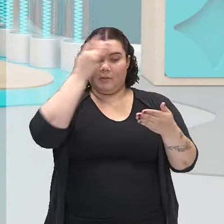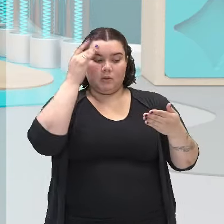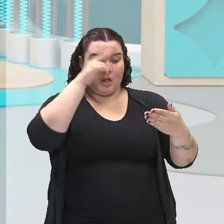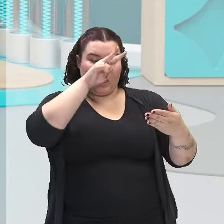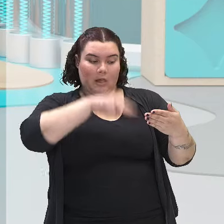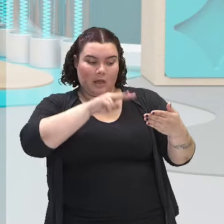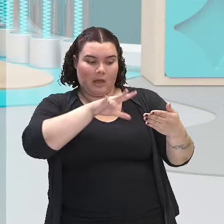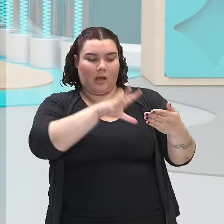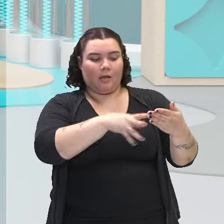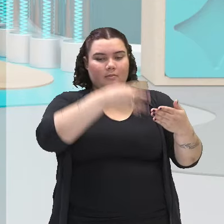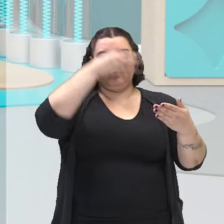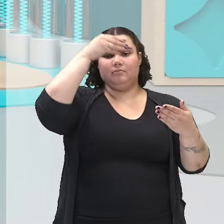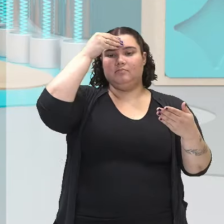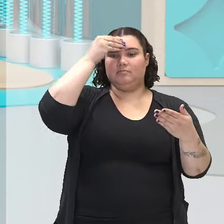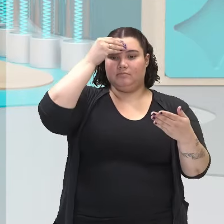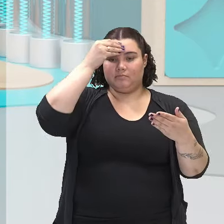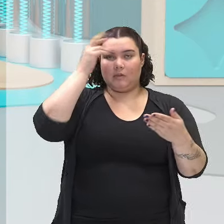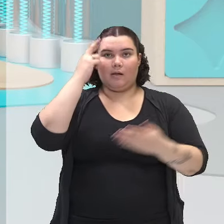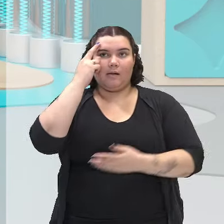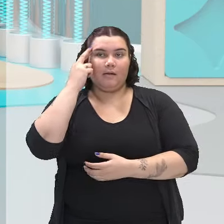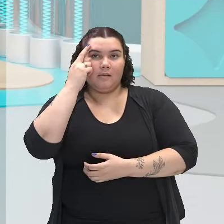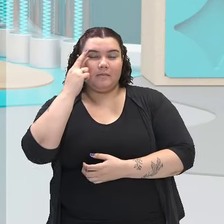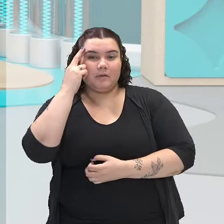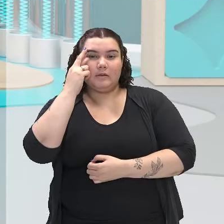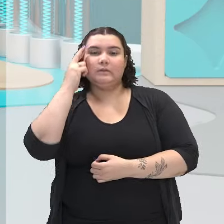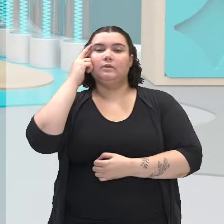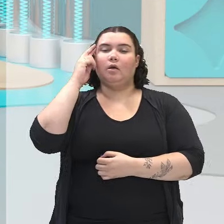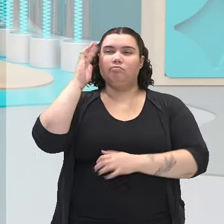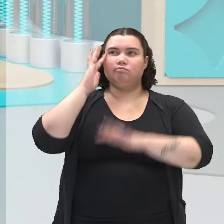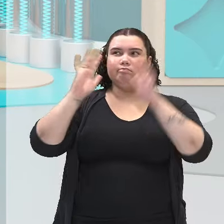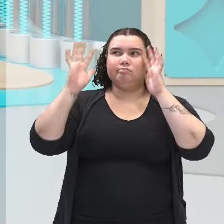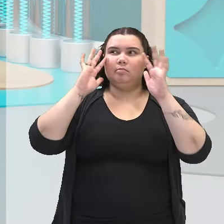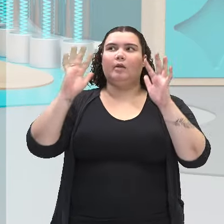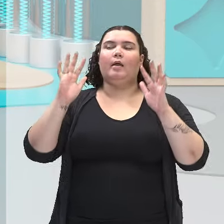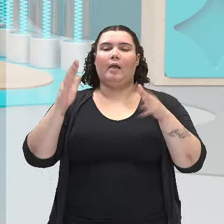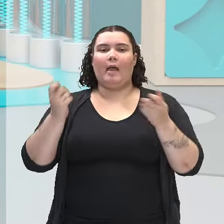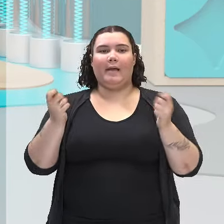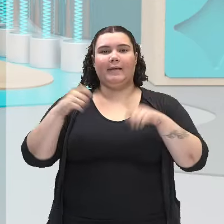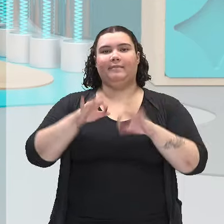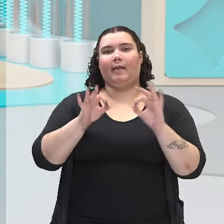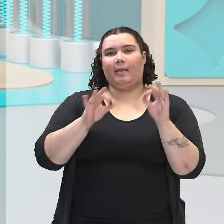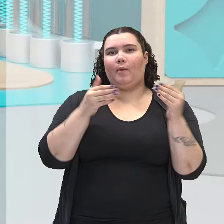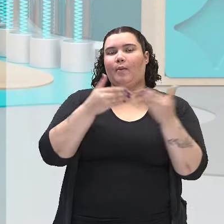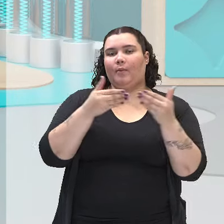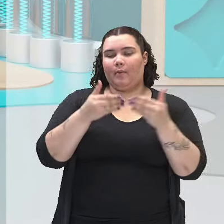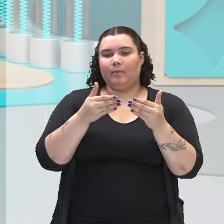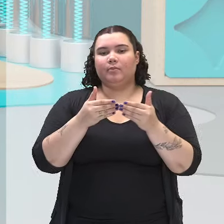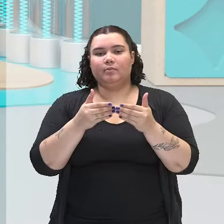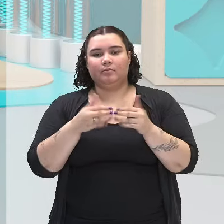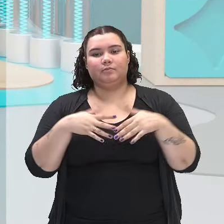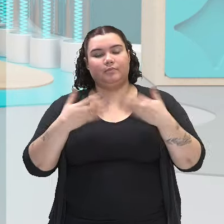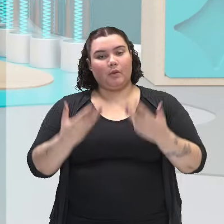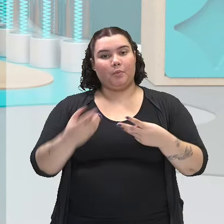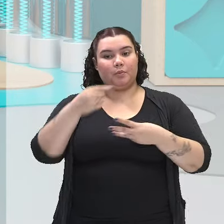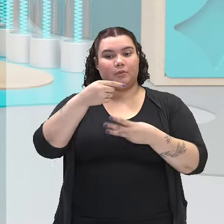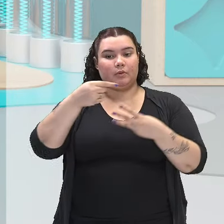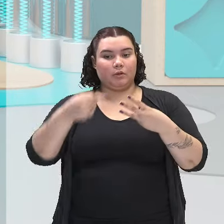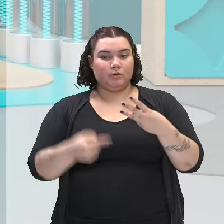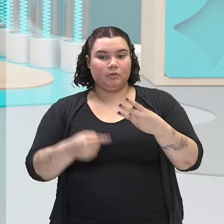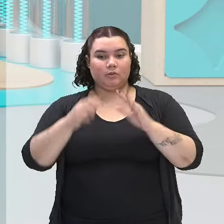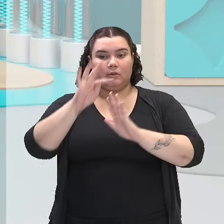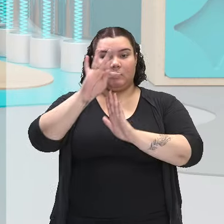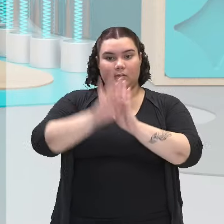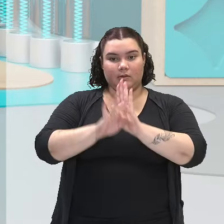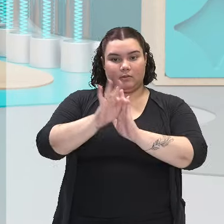lê usa a reflexão para tirar uma mensagem, né? Então, esses três textos que